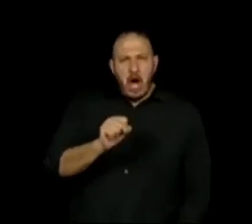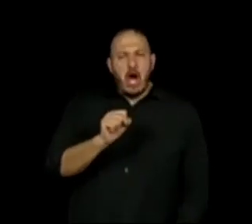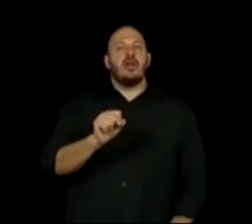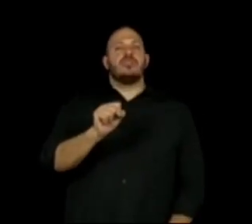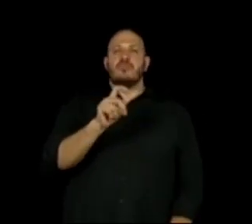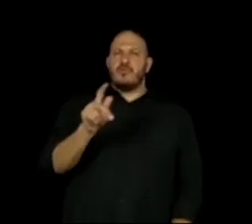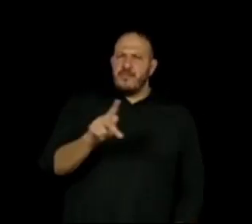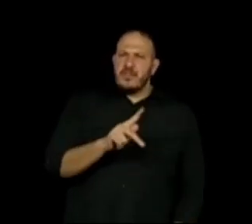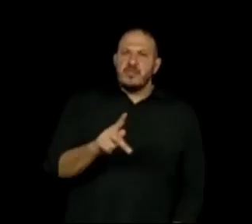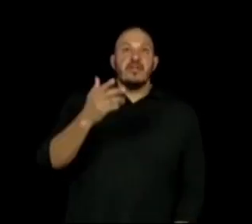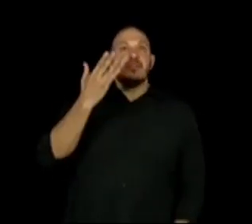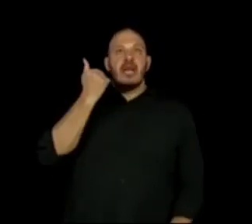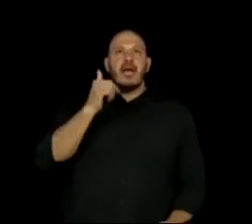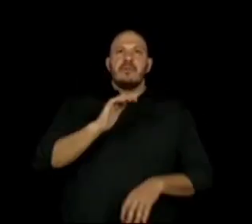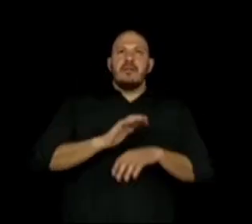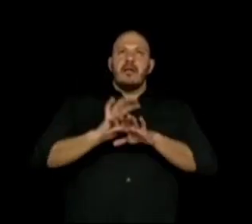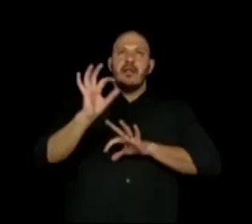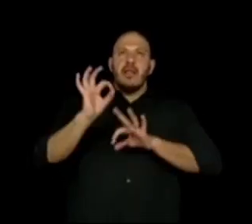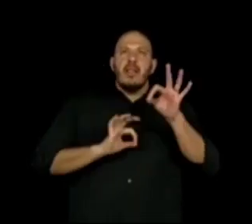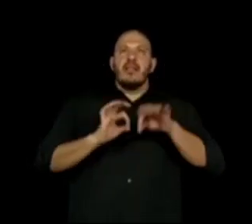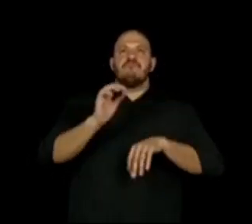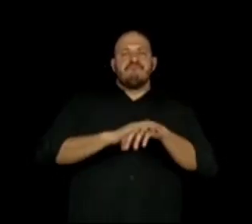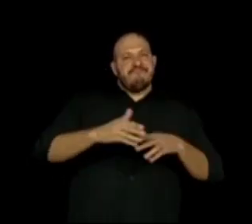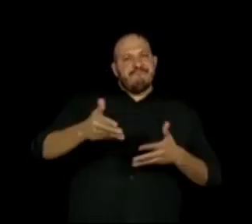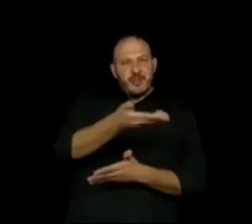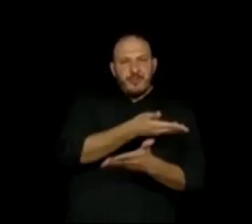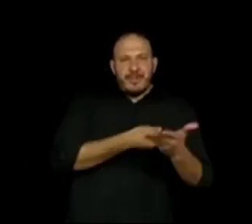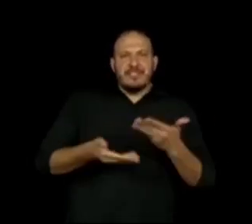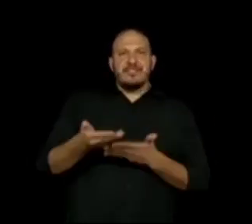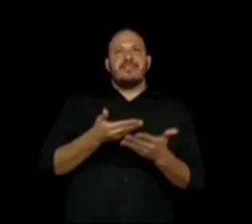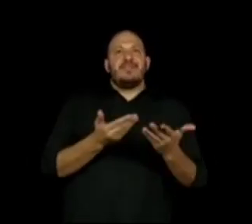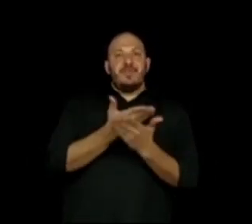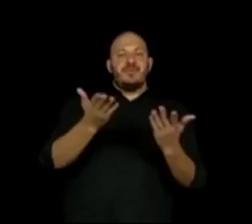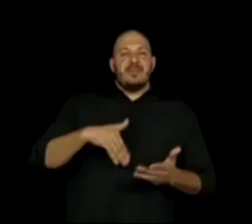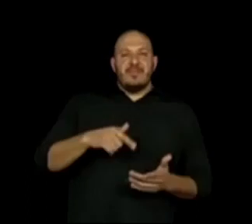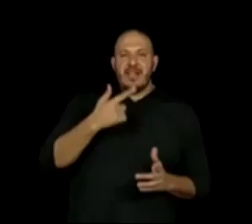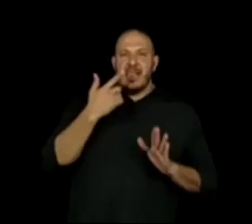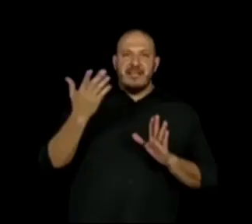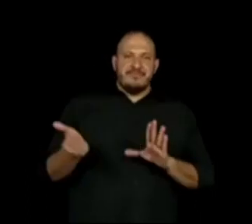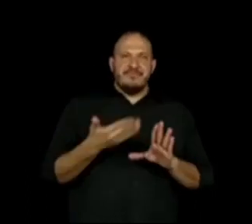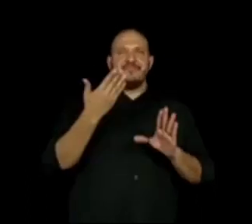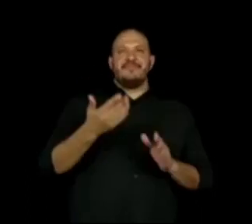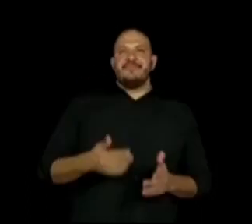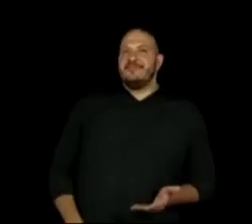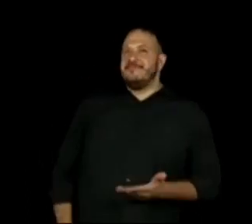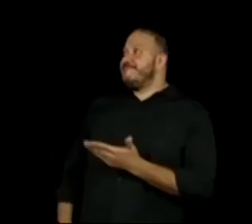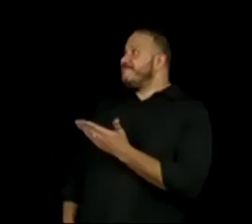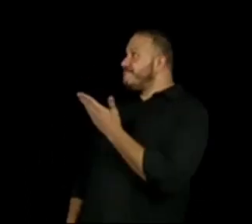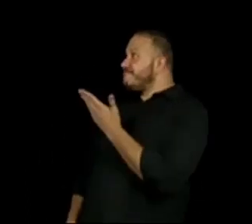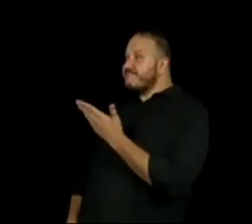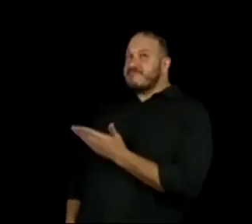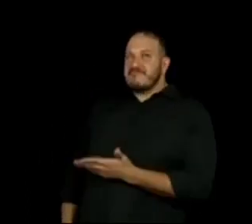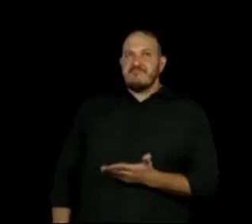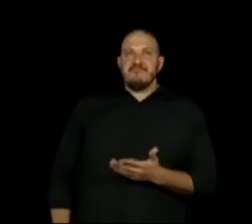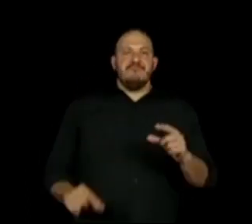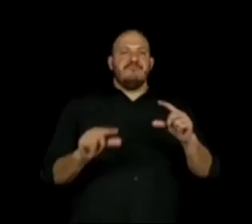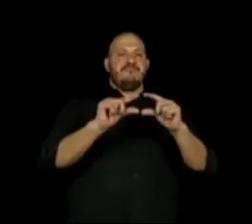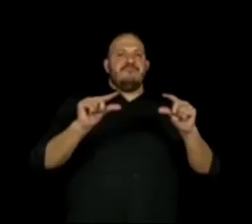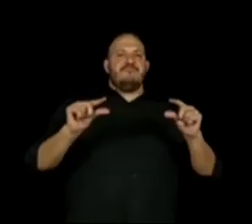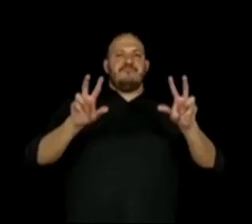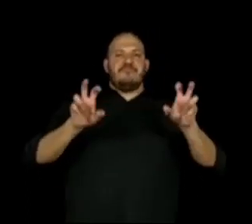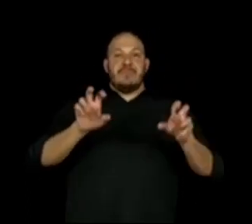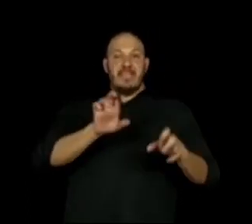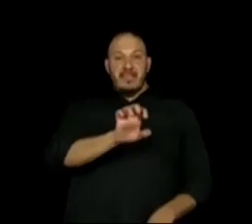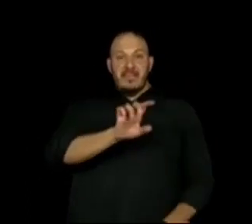acessarem o plano de aula e compartilhar com os alunos. Pode virar mais uma página. A nota do editor é justamente,